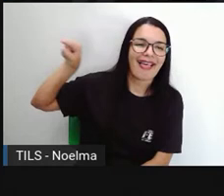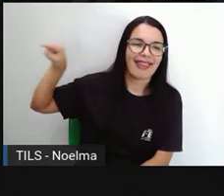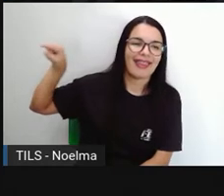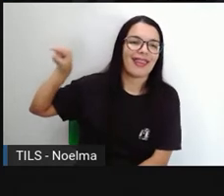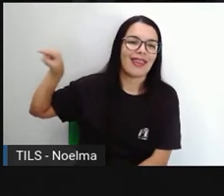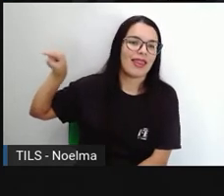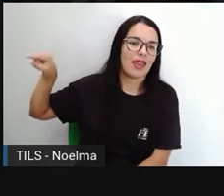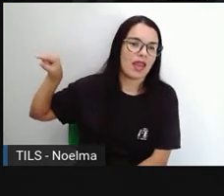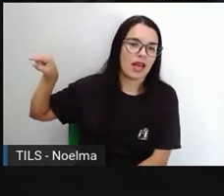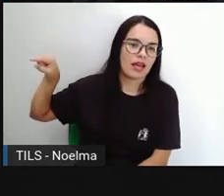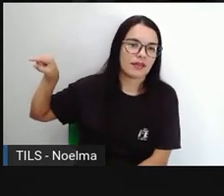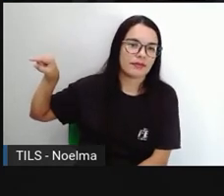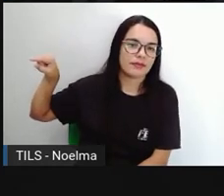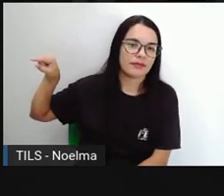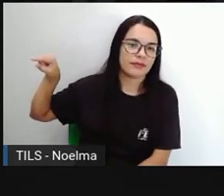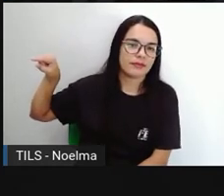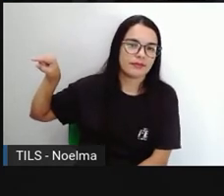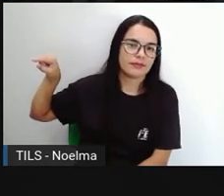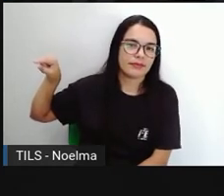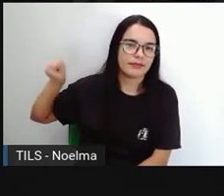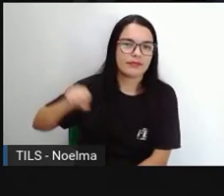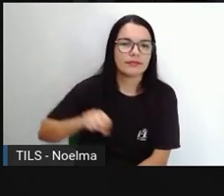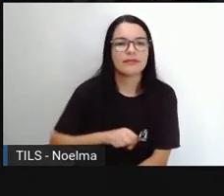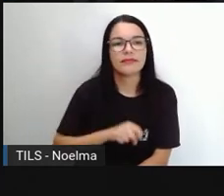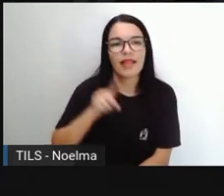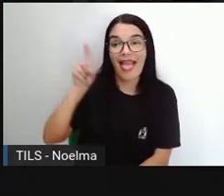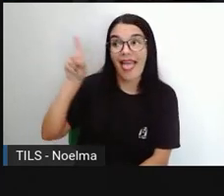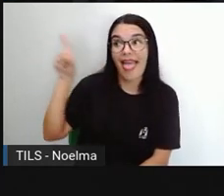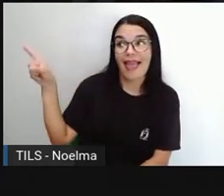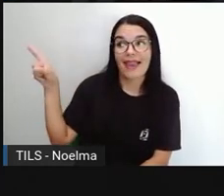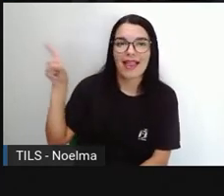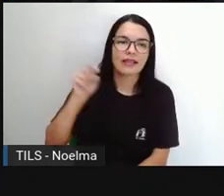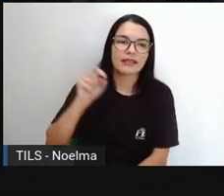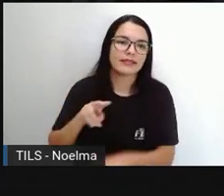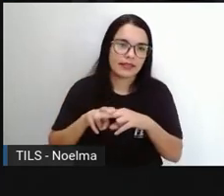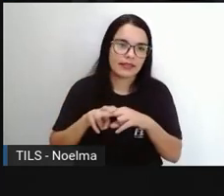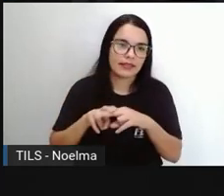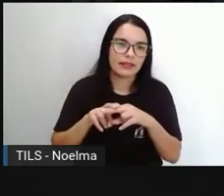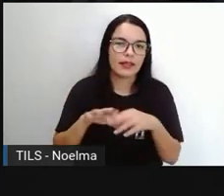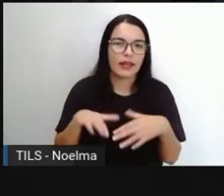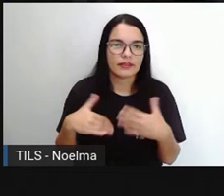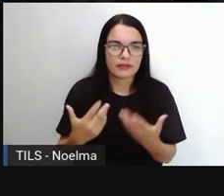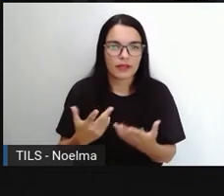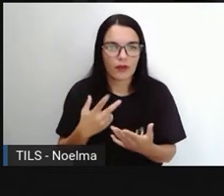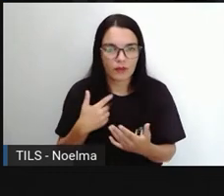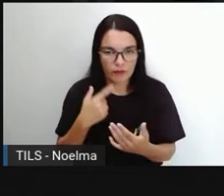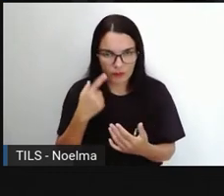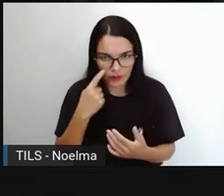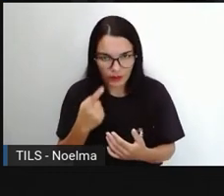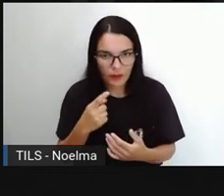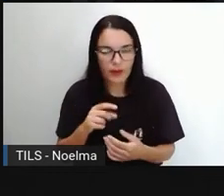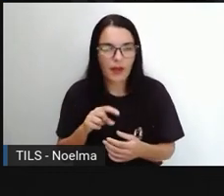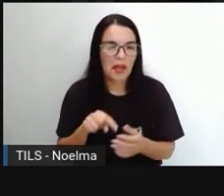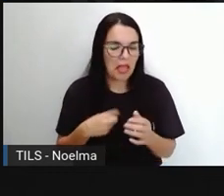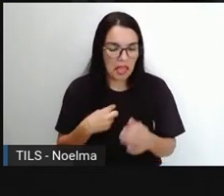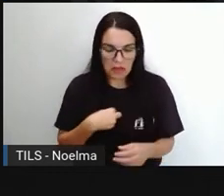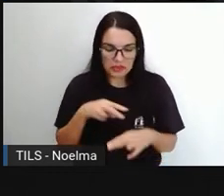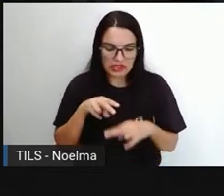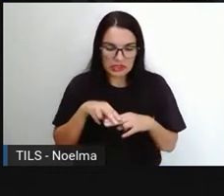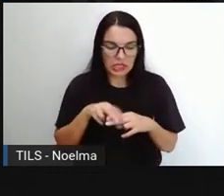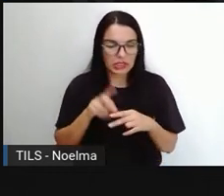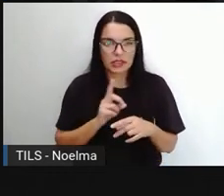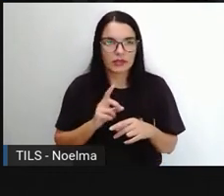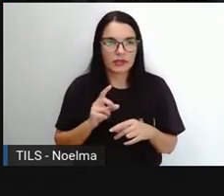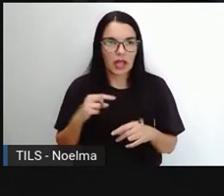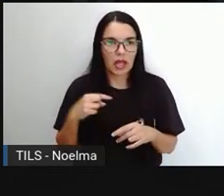está na terceira pessoa do singular. Porque a gente fala ele senta. Eu não posso falar eu senta, não é? Eu não posso